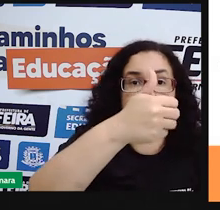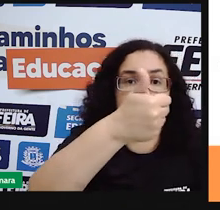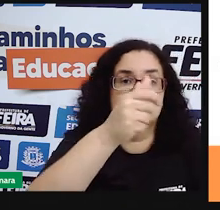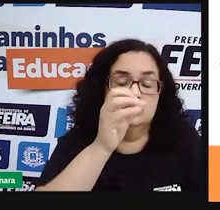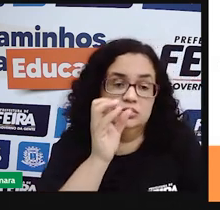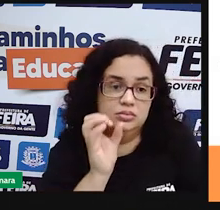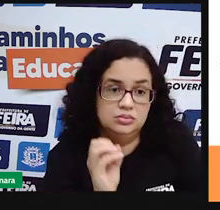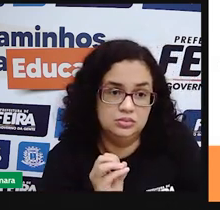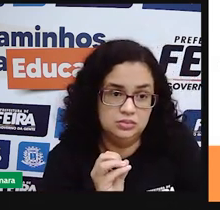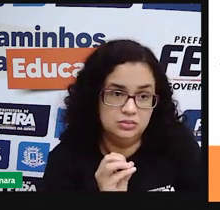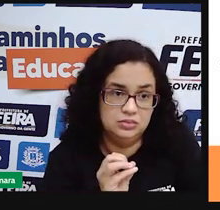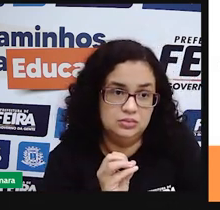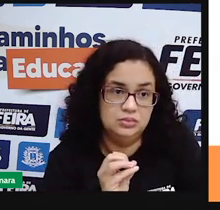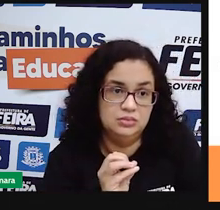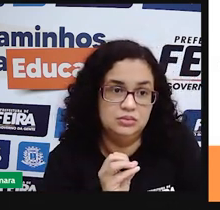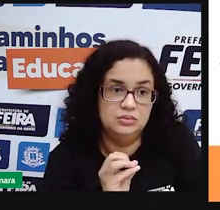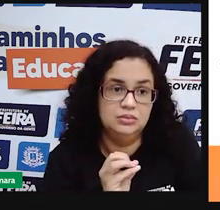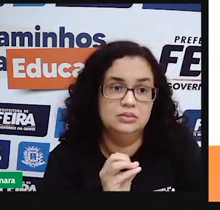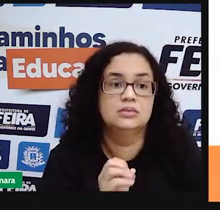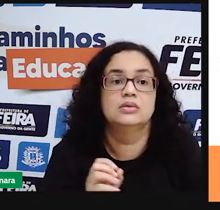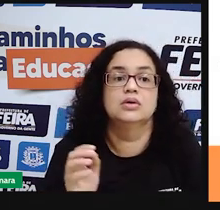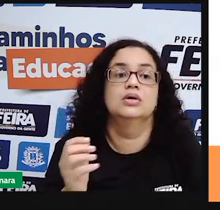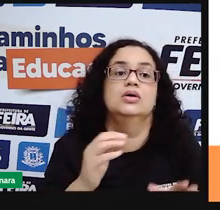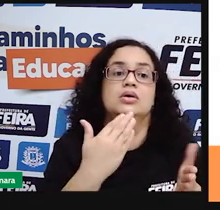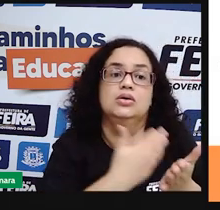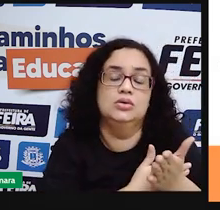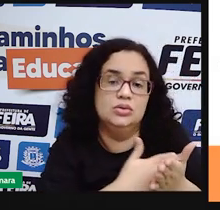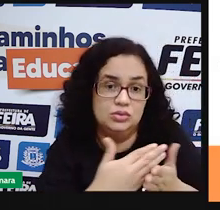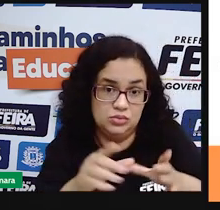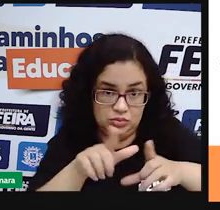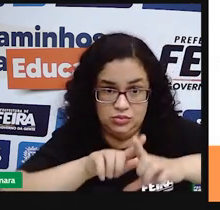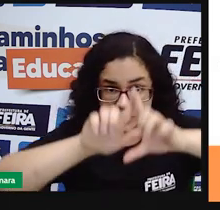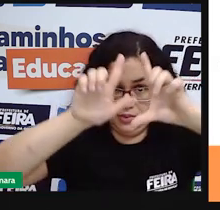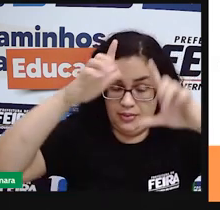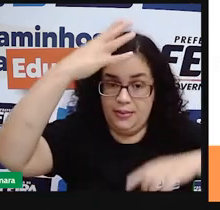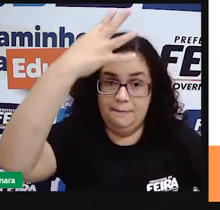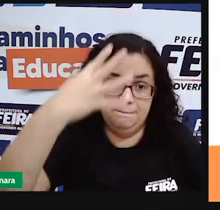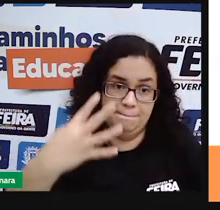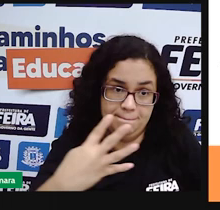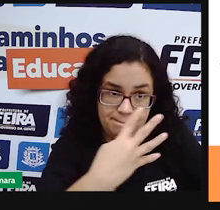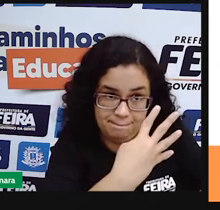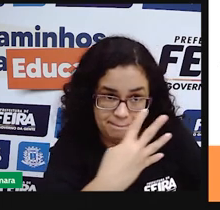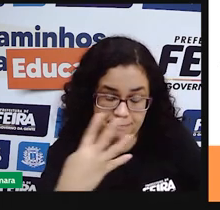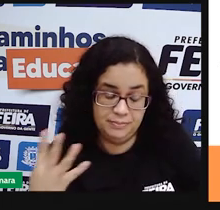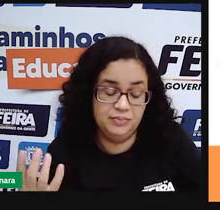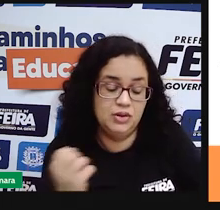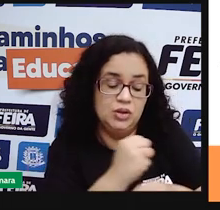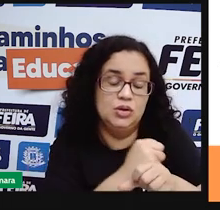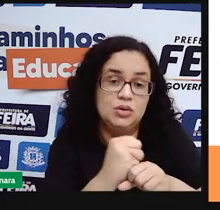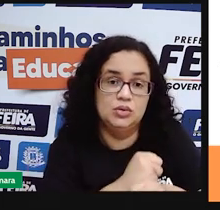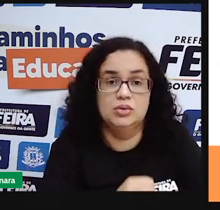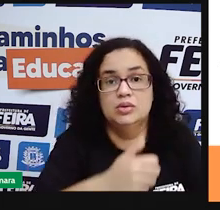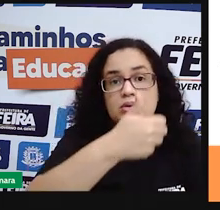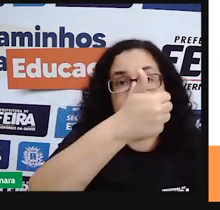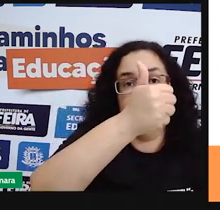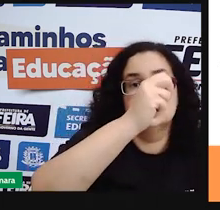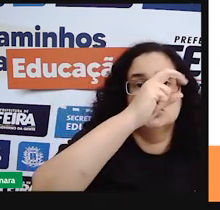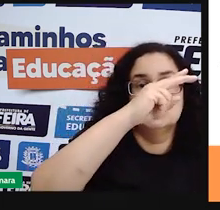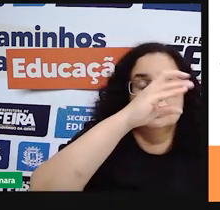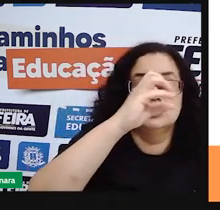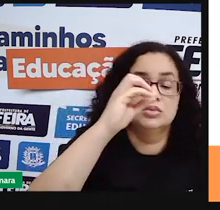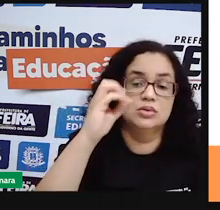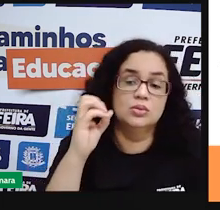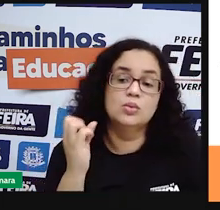pode observar lá no início dessa tabela, no ano de 1500 existia aí uma quantidade